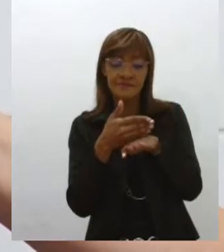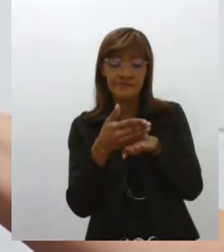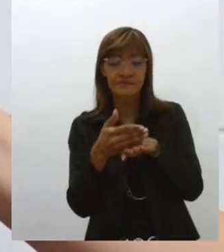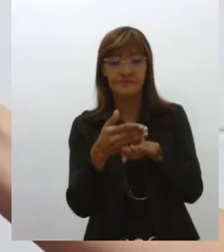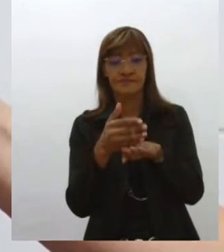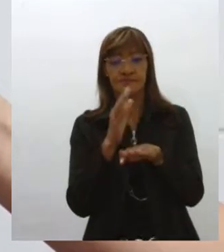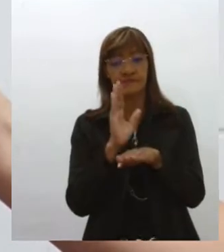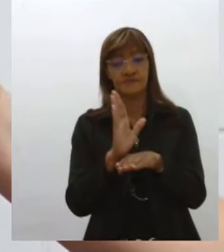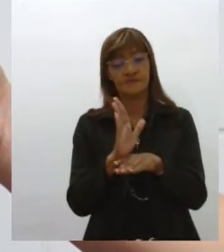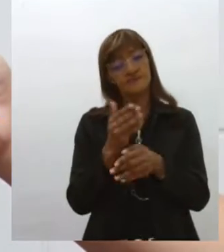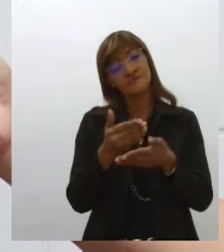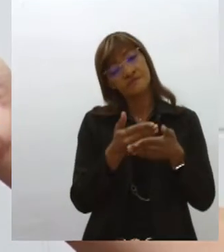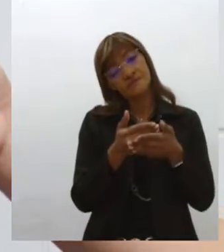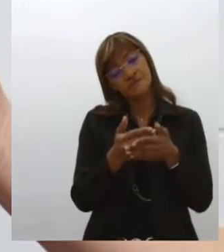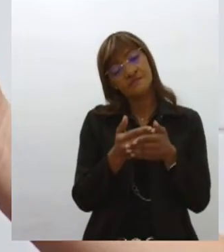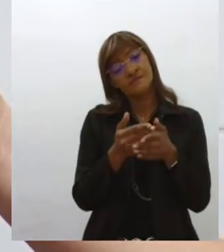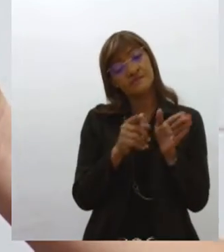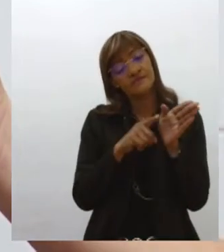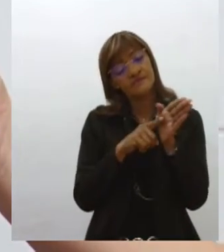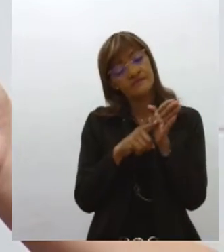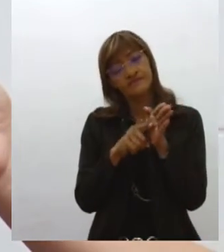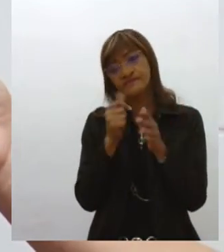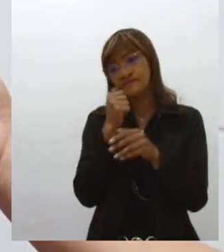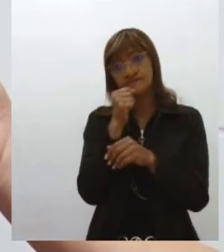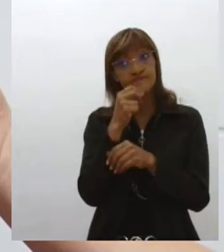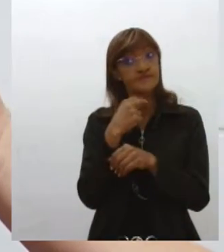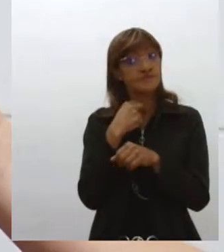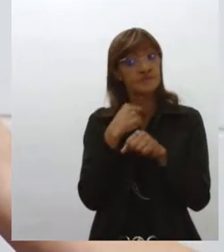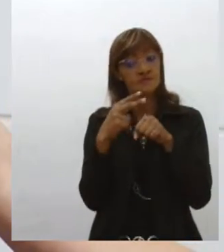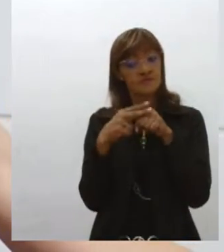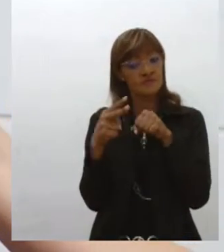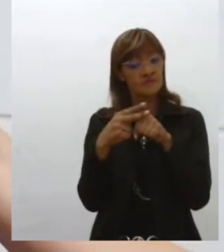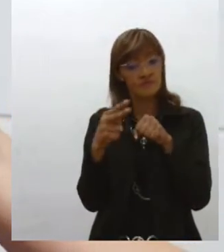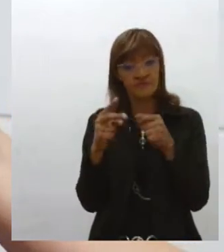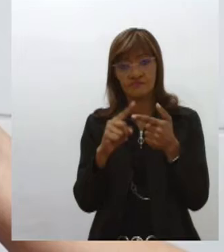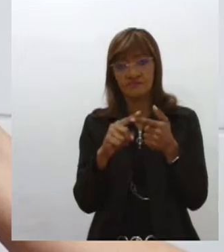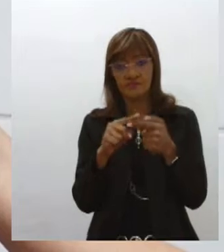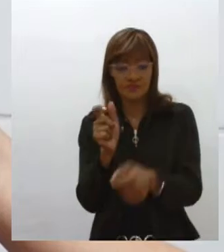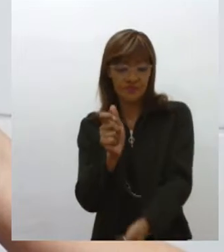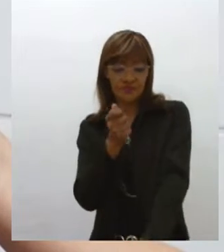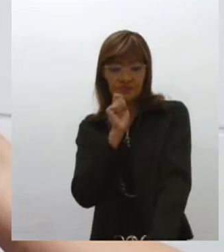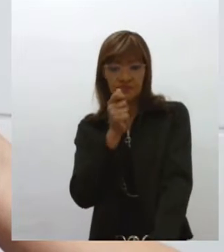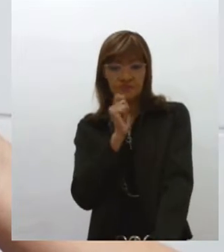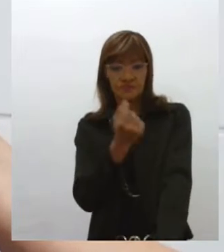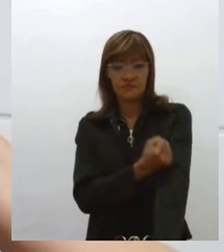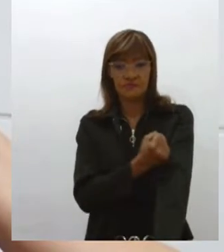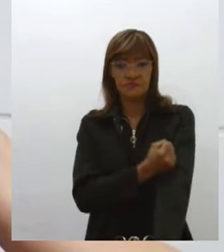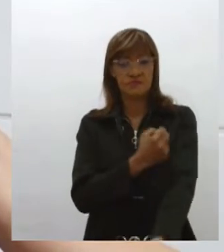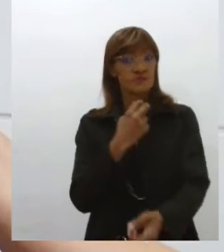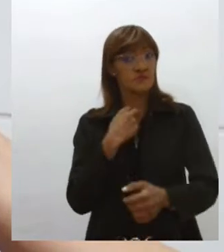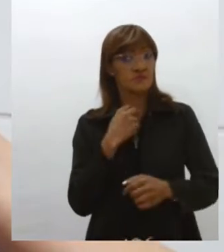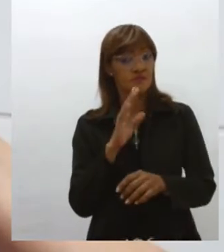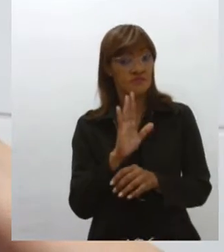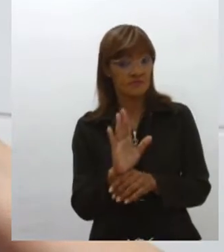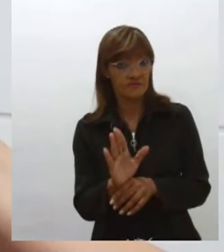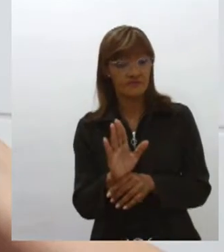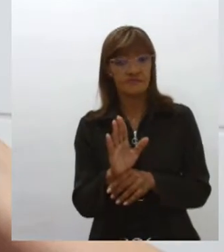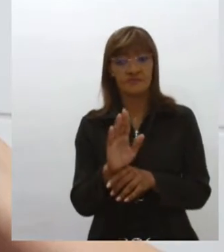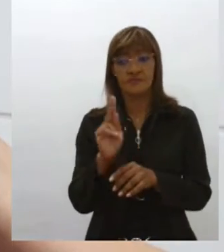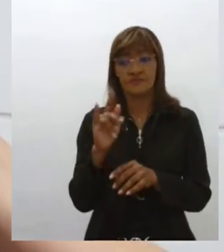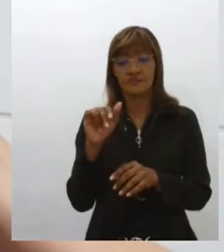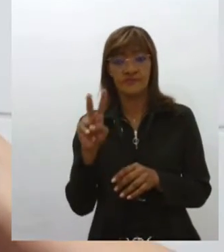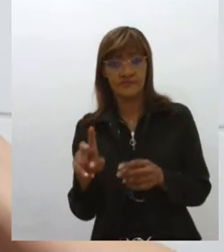doenças. A mãe não pode fumar, que é doadora, não pode usar droga, tem que estar com exame negativo de algumas doenças, HIV, sífilis,